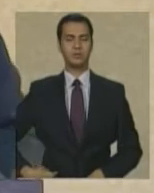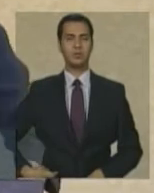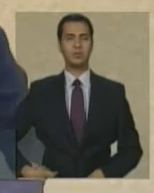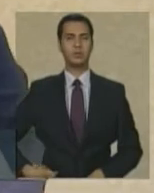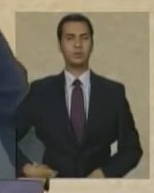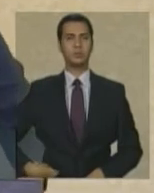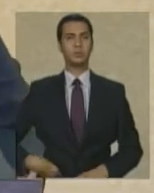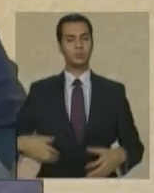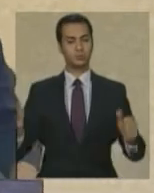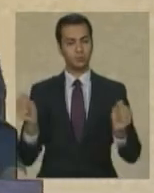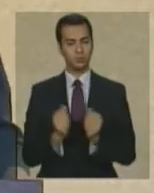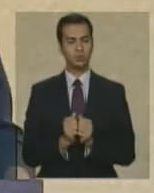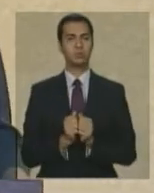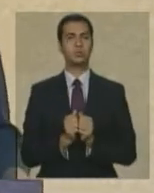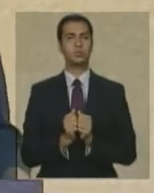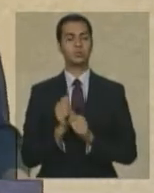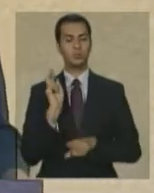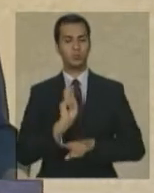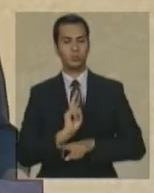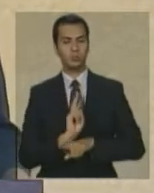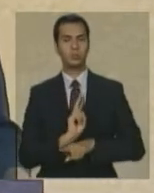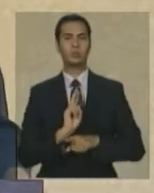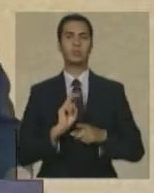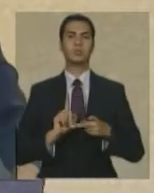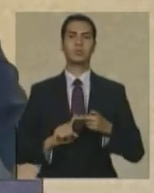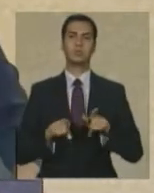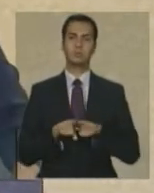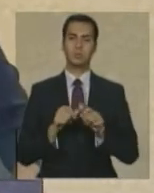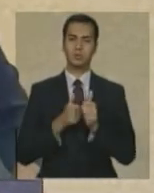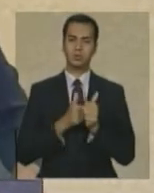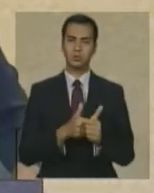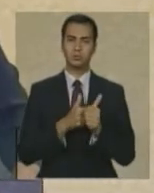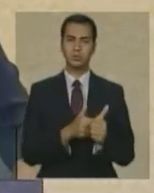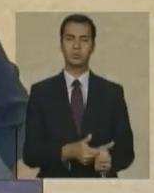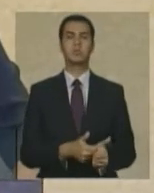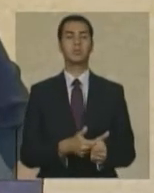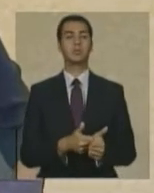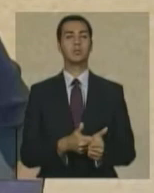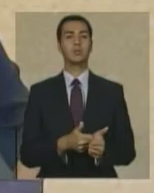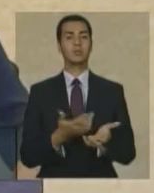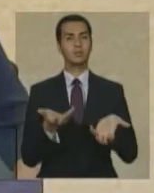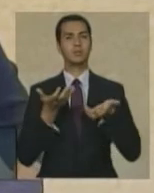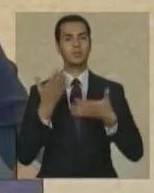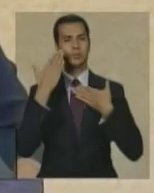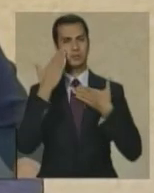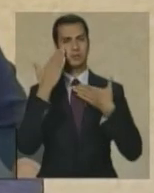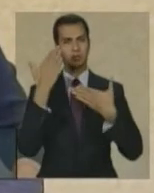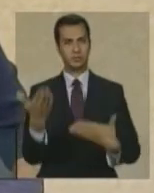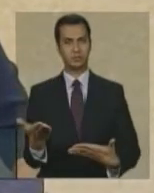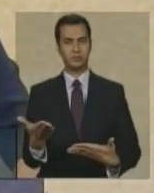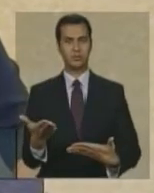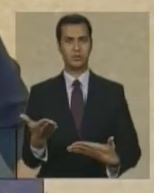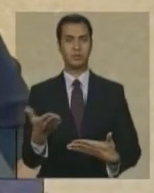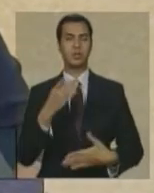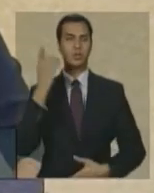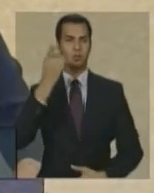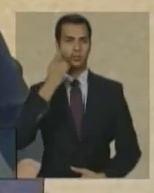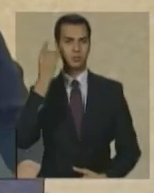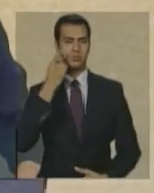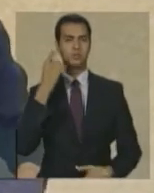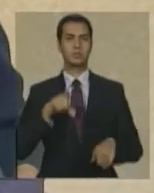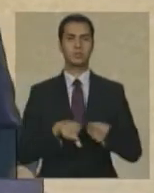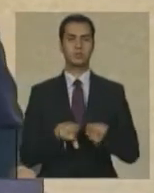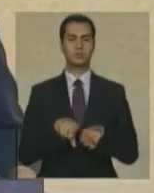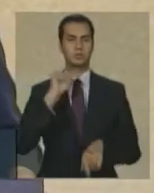que acompanharam juntamente quero agradecer aos senhores deputados e